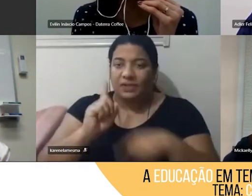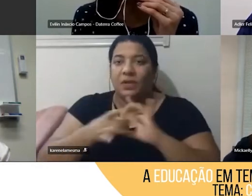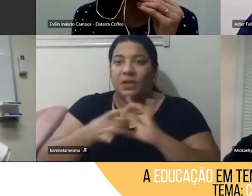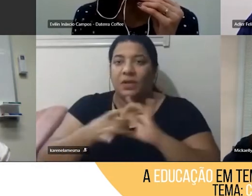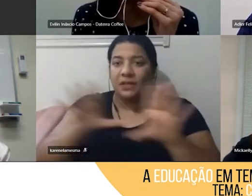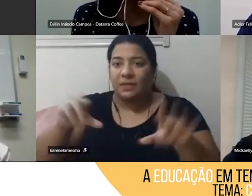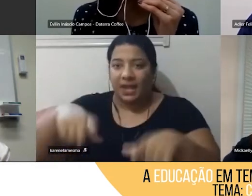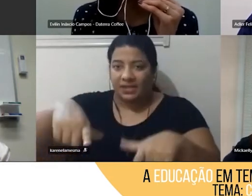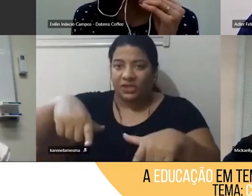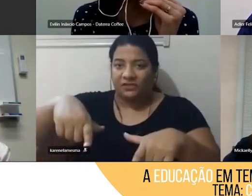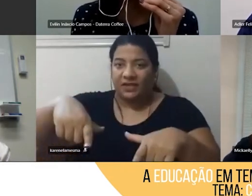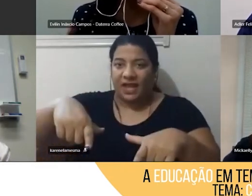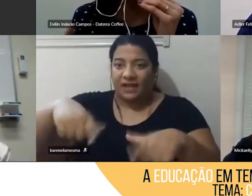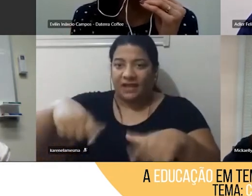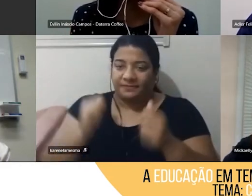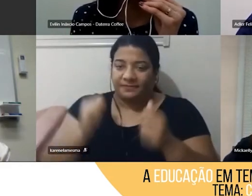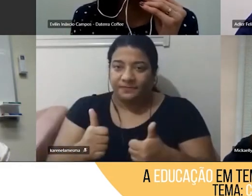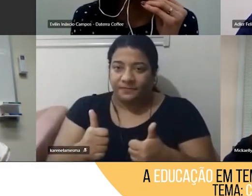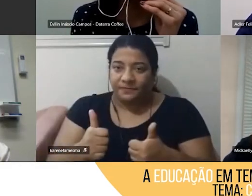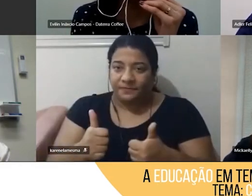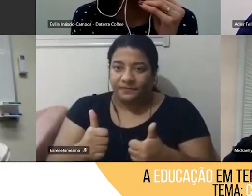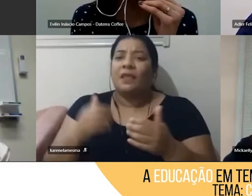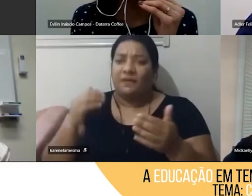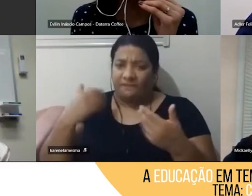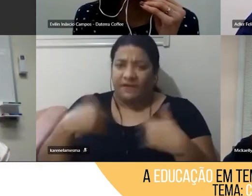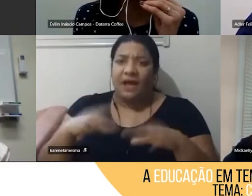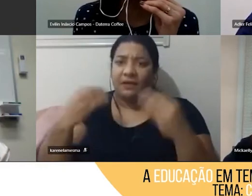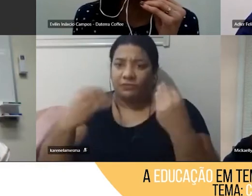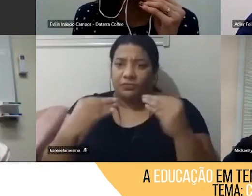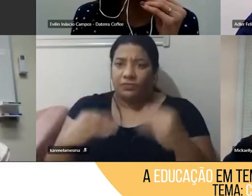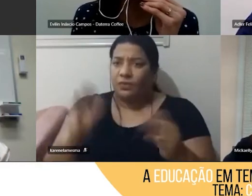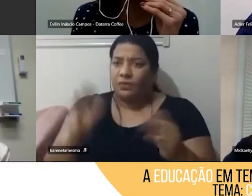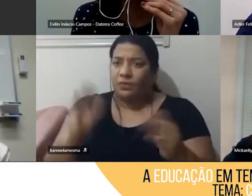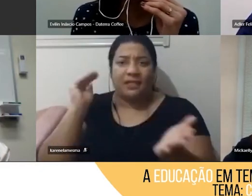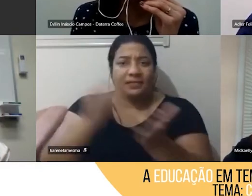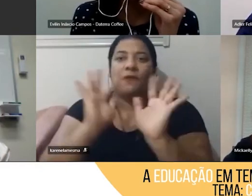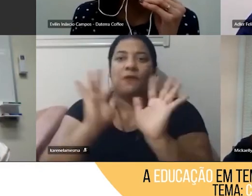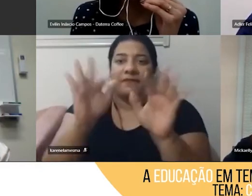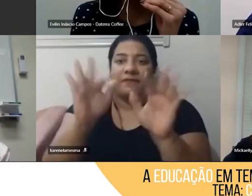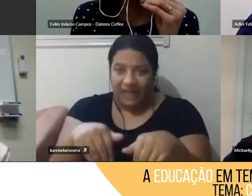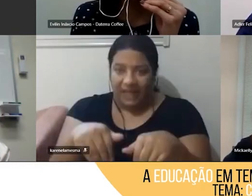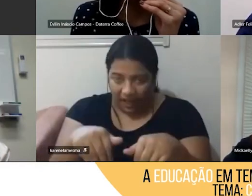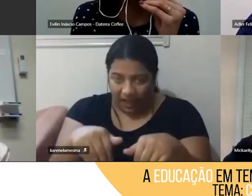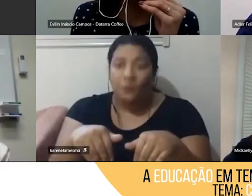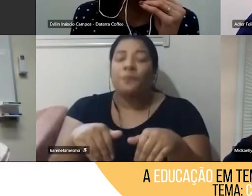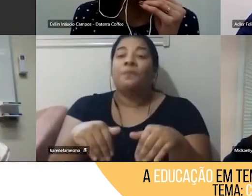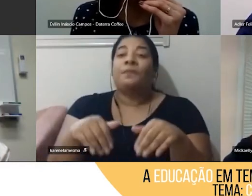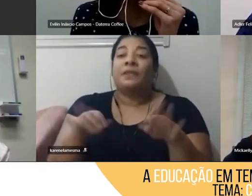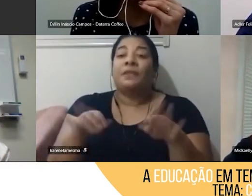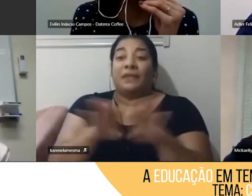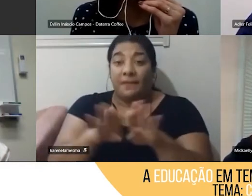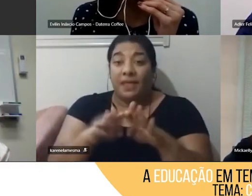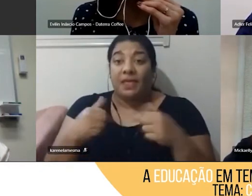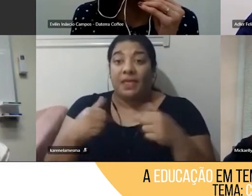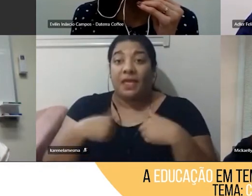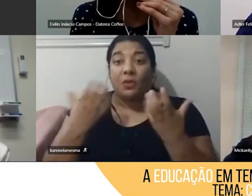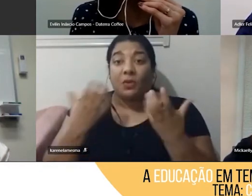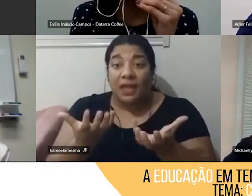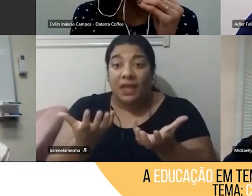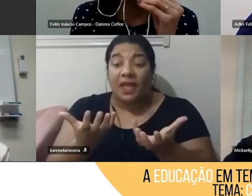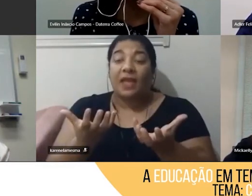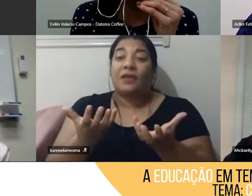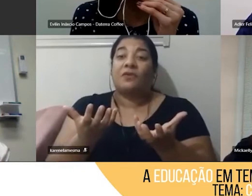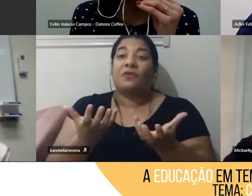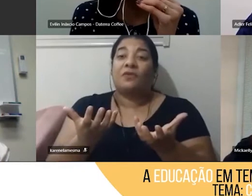certificado, ok? Ele vai ficar disponível aí no chat até quando a gente encerrar a transmissão ao vivo e eu gostaria de estender aí alguns